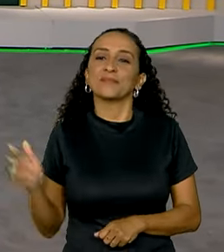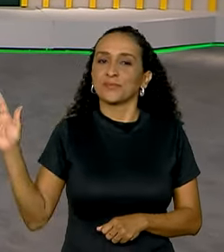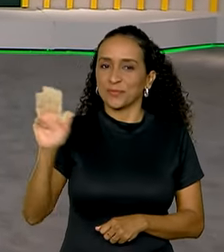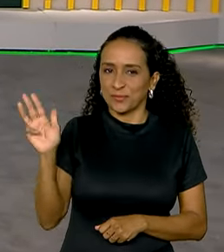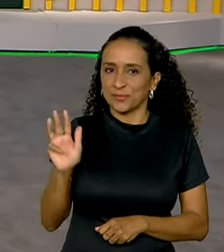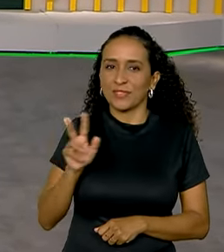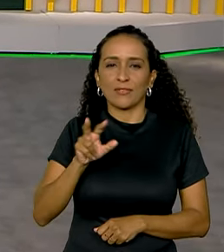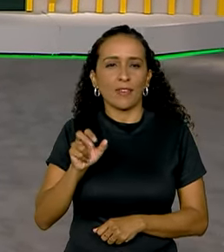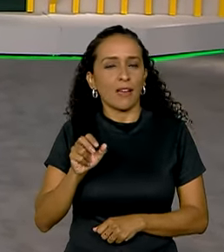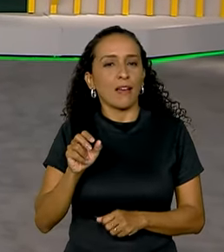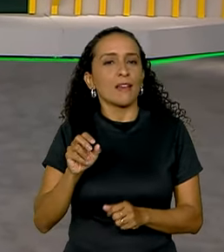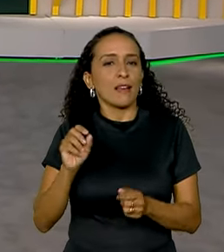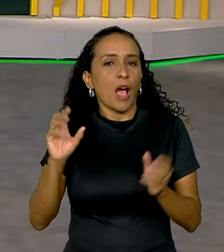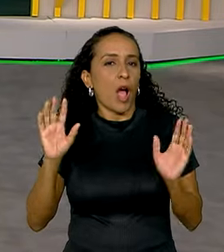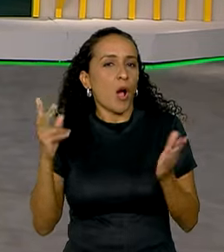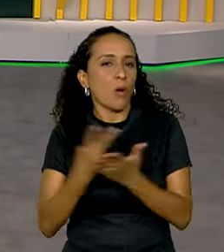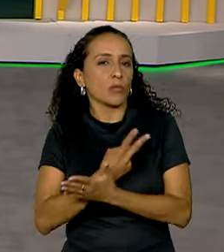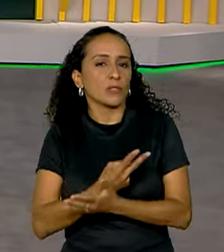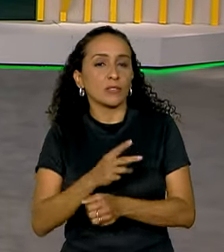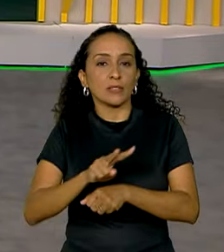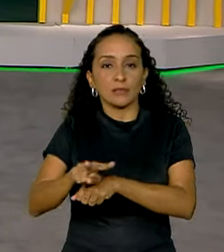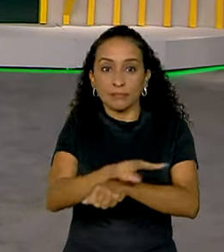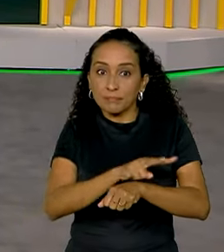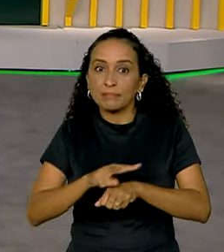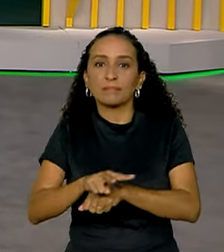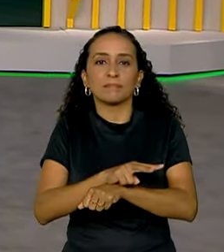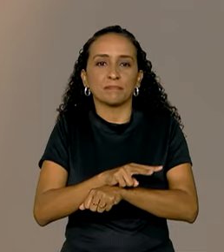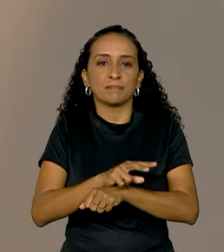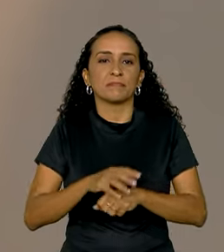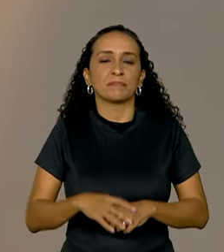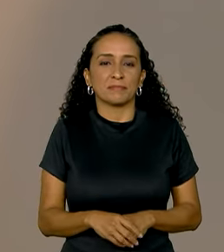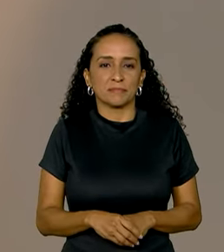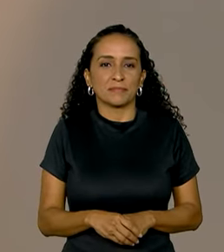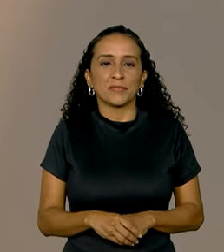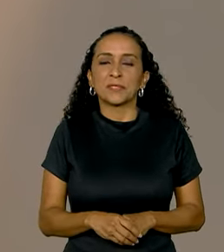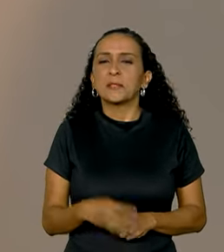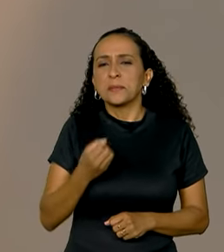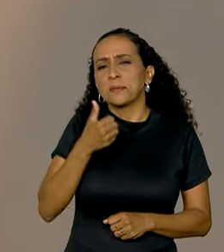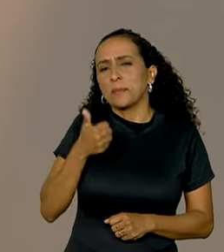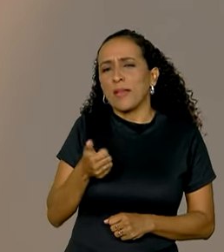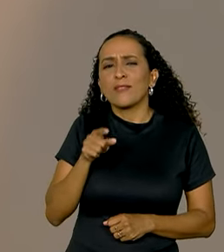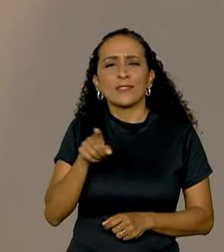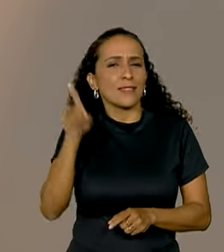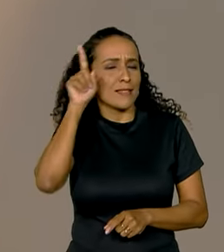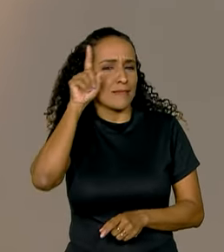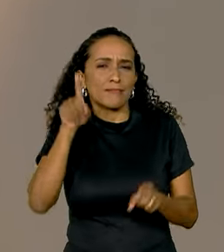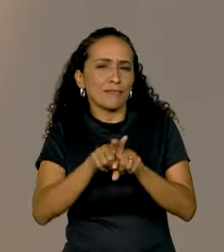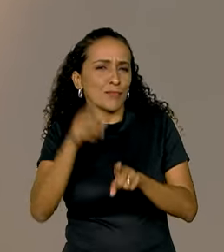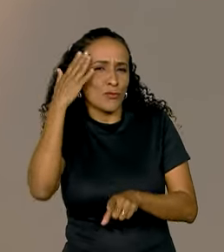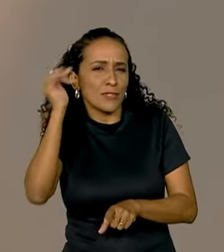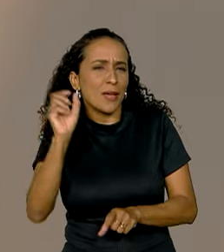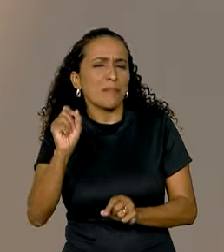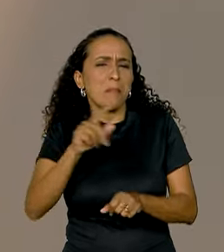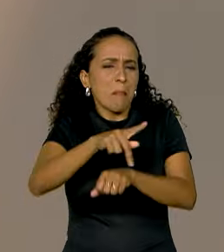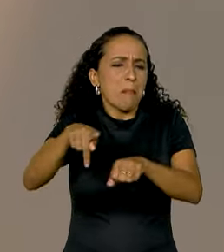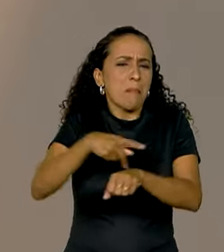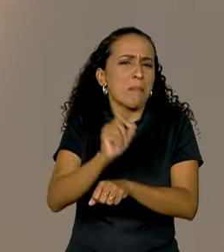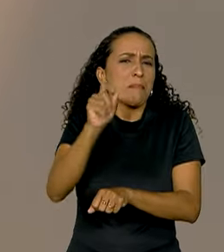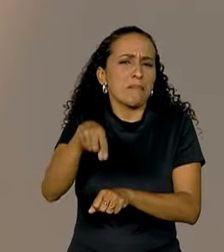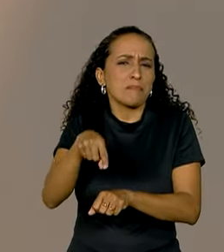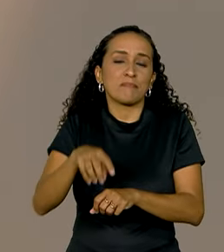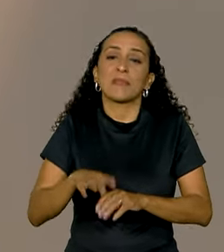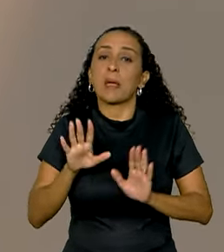e será realizado em São Vicente e Granadinas. Tudo bem, você também não sabe que país é esse, não é?